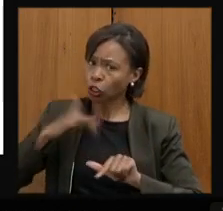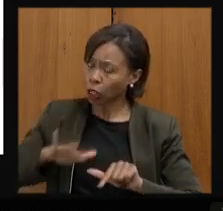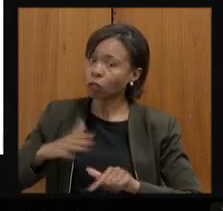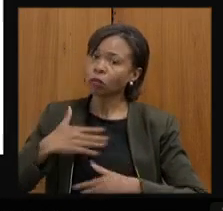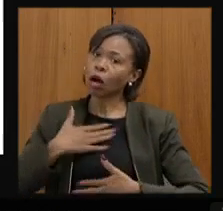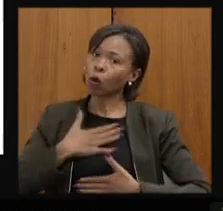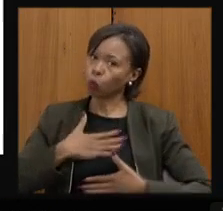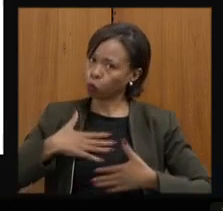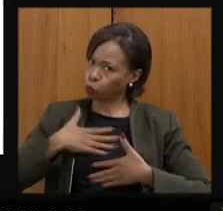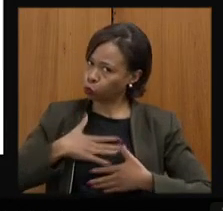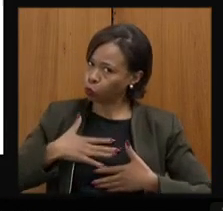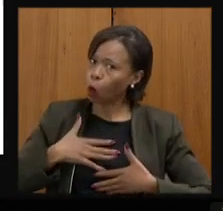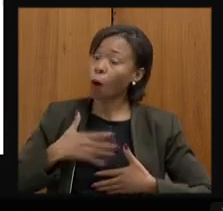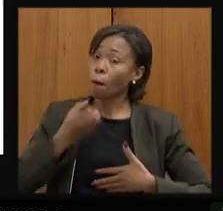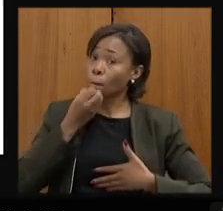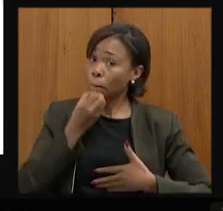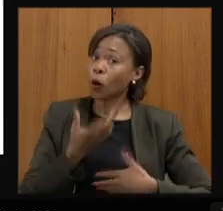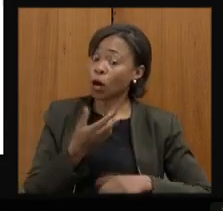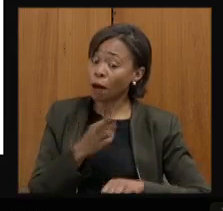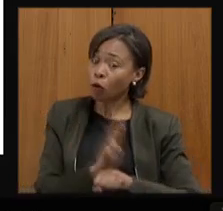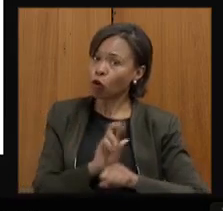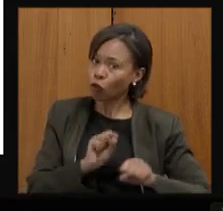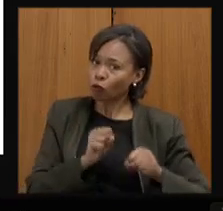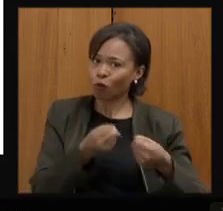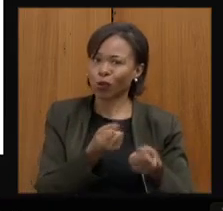é o trabalho do reforço escolar. Por favor.